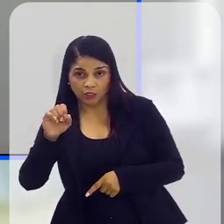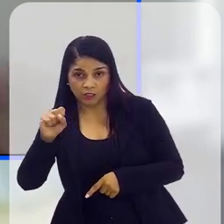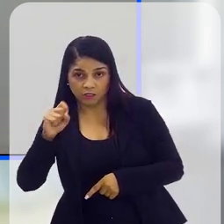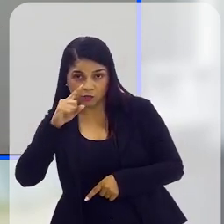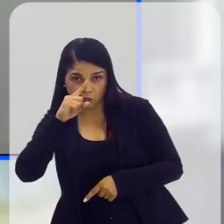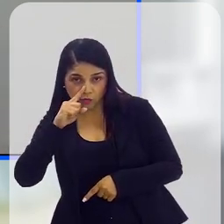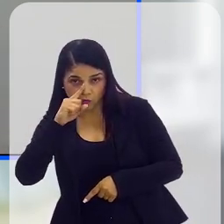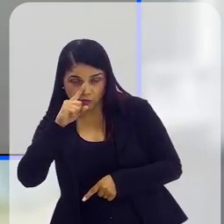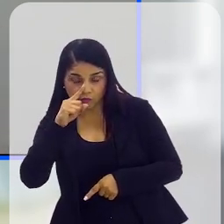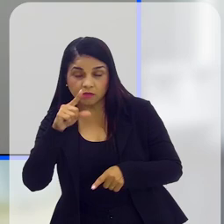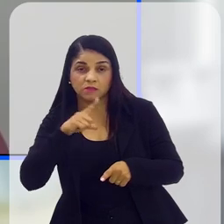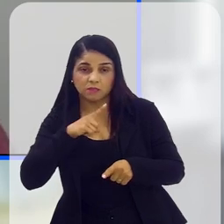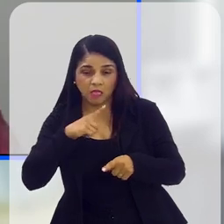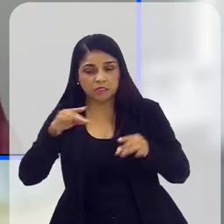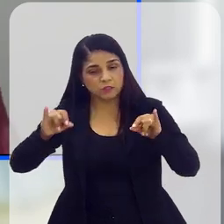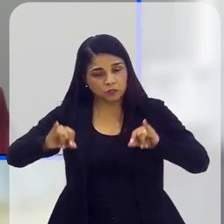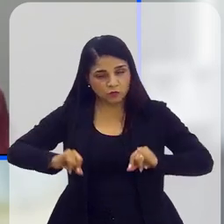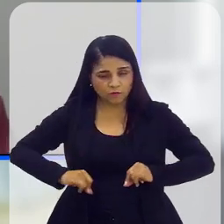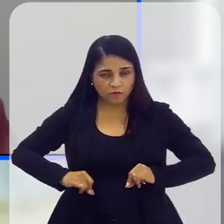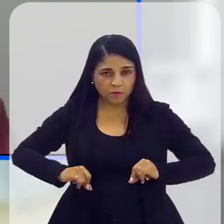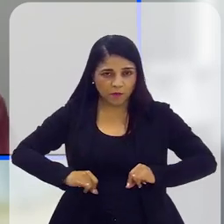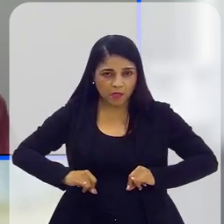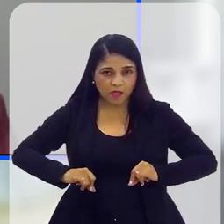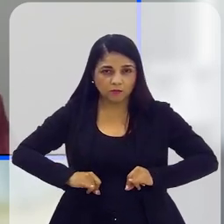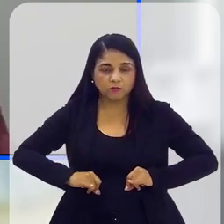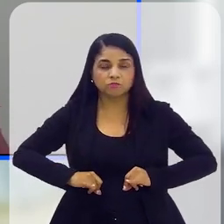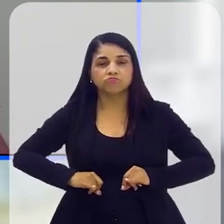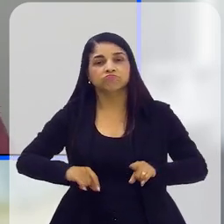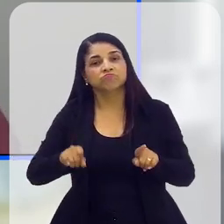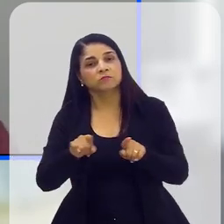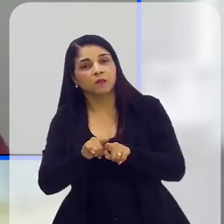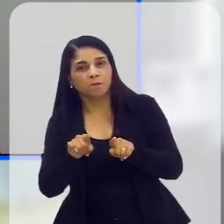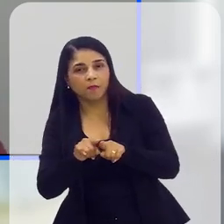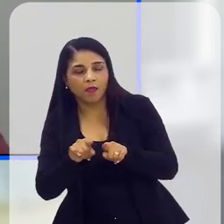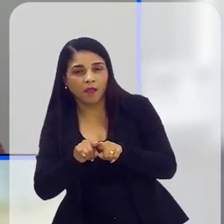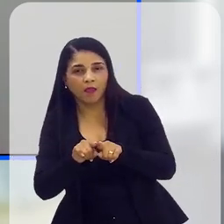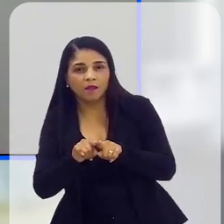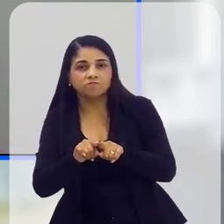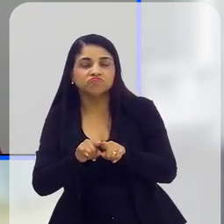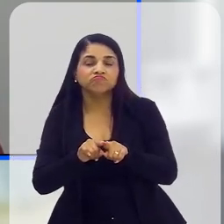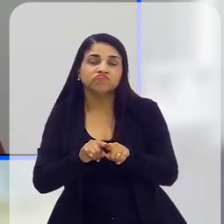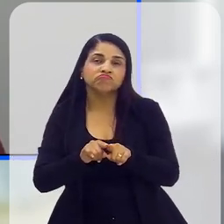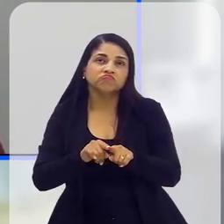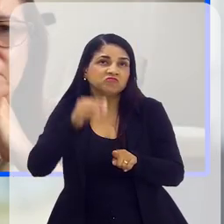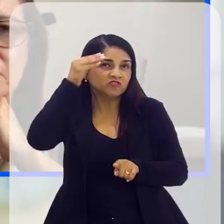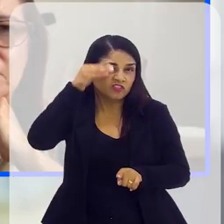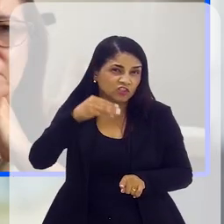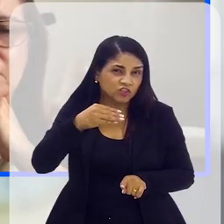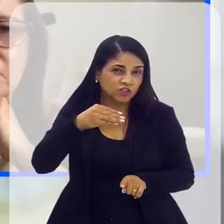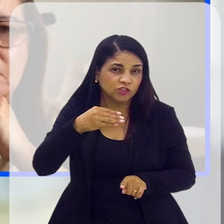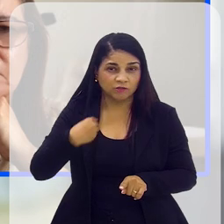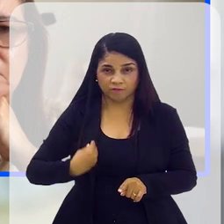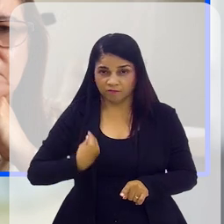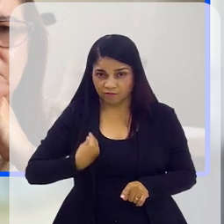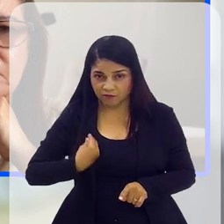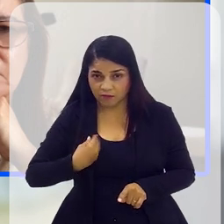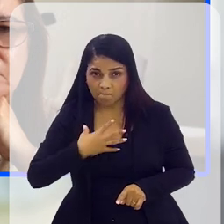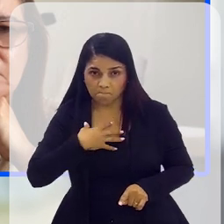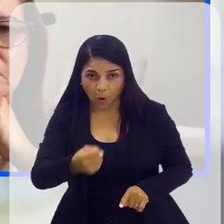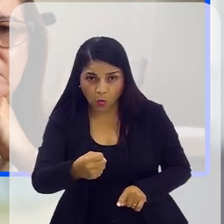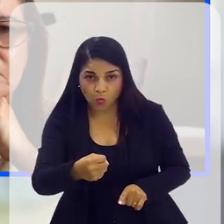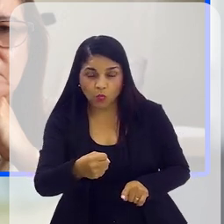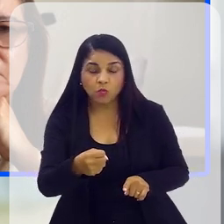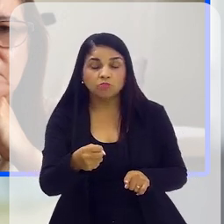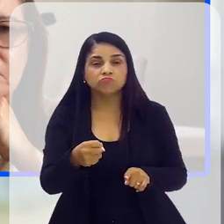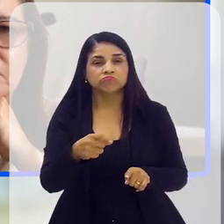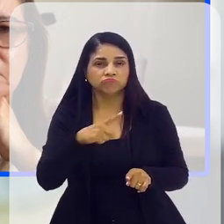risco contribuem para que alguém entre em sofrimento, às vezes sofrimento grave, às vezes até mesmo querem desistir da vida, nós temos, sem dúvida nenhuma,